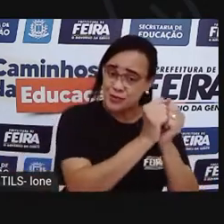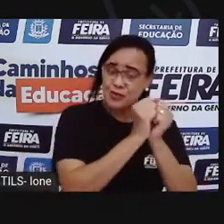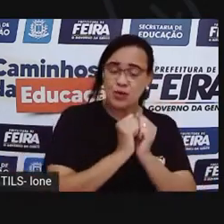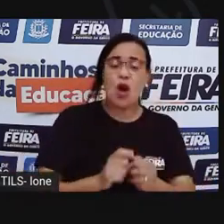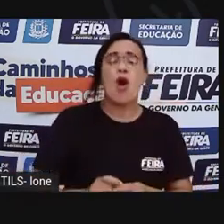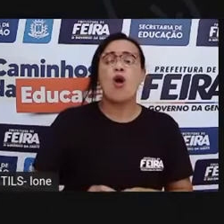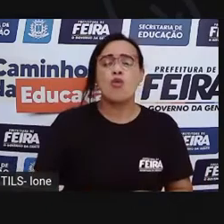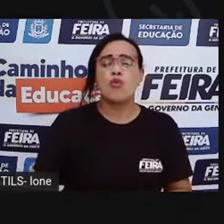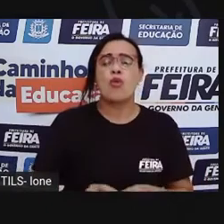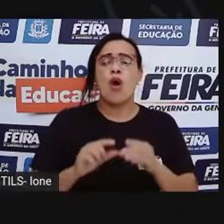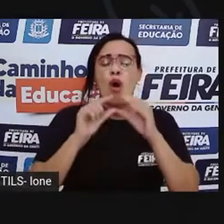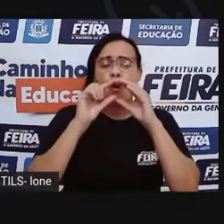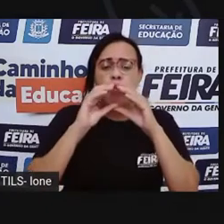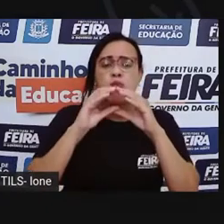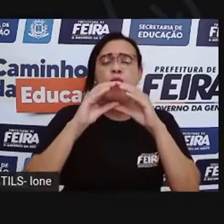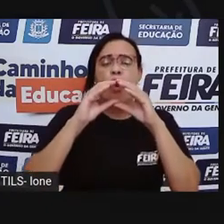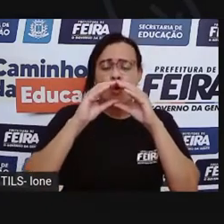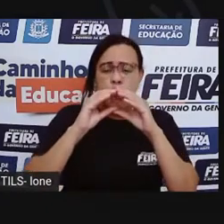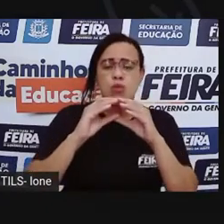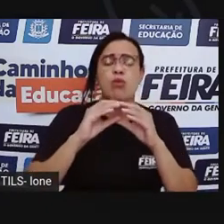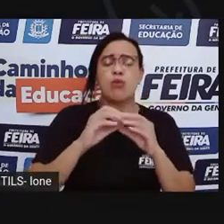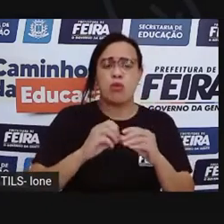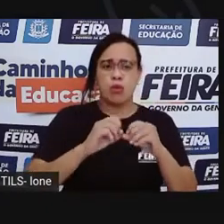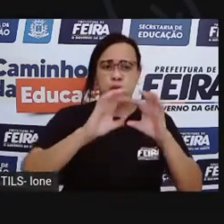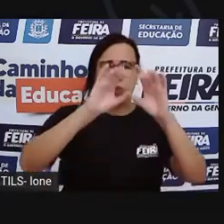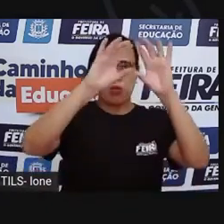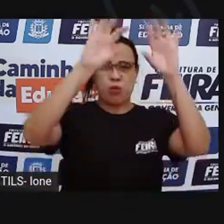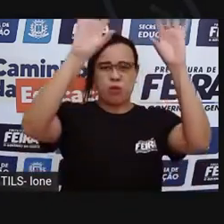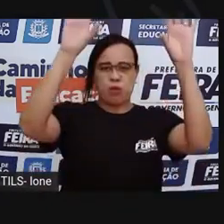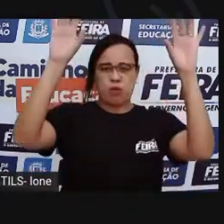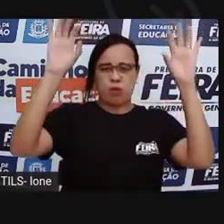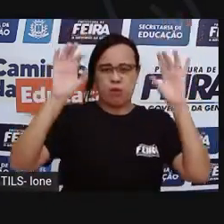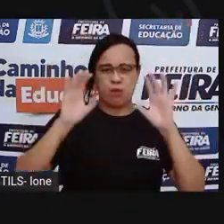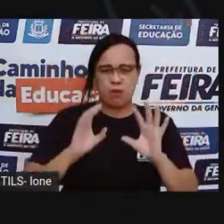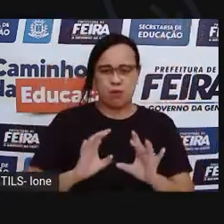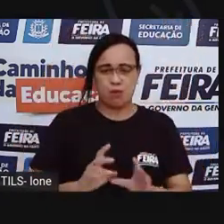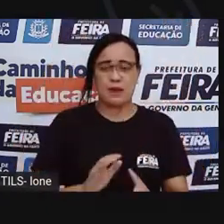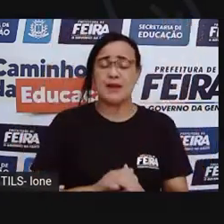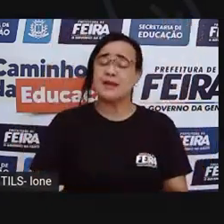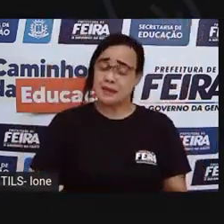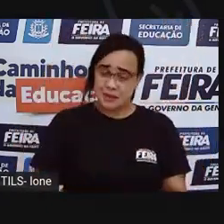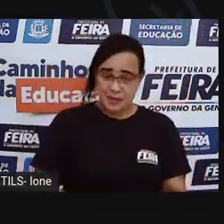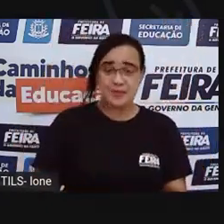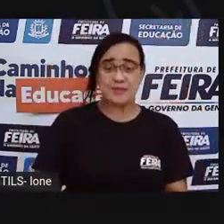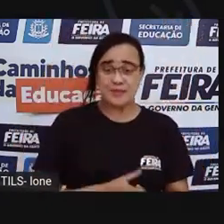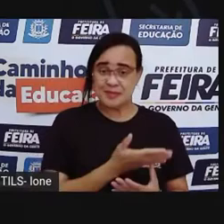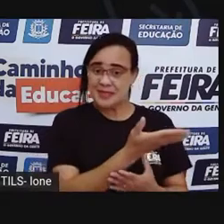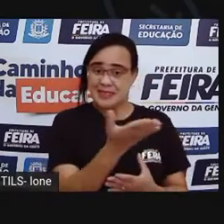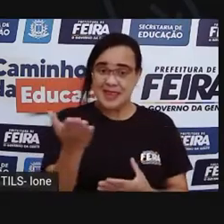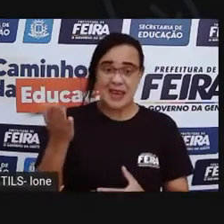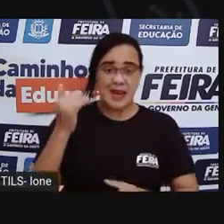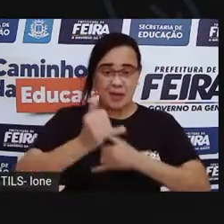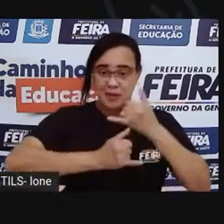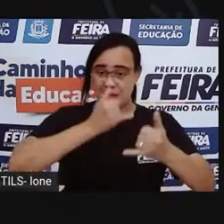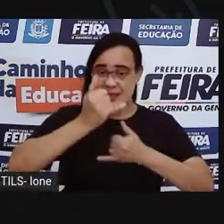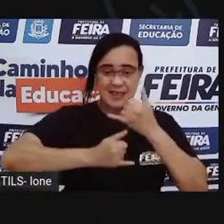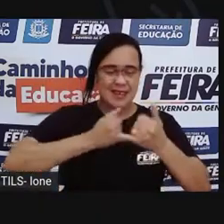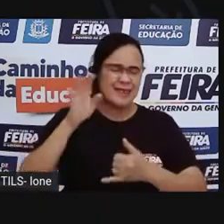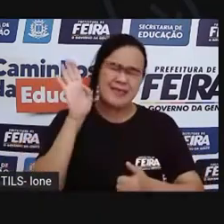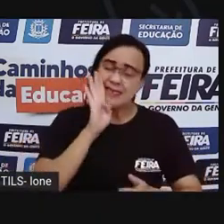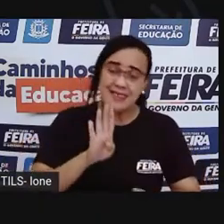sabão, bem redondinhas, voaram alto. E eles acharam a brincadeira tão